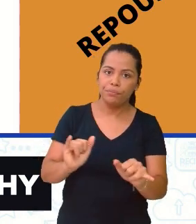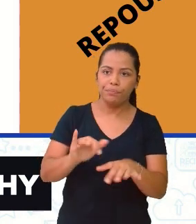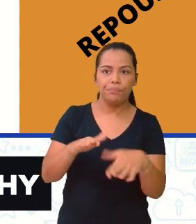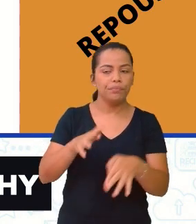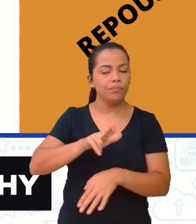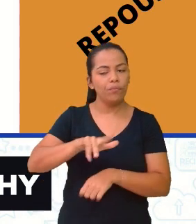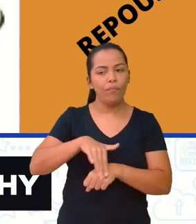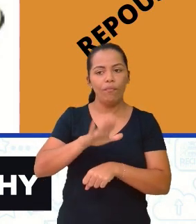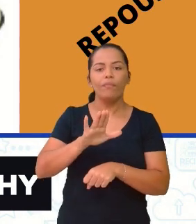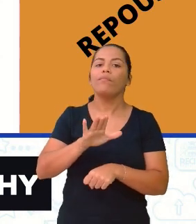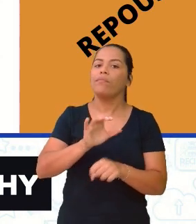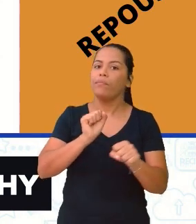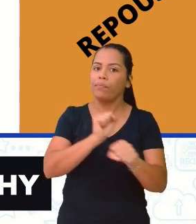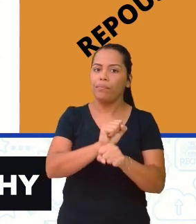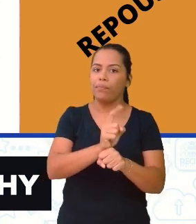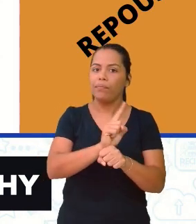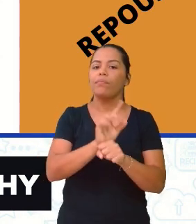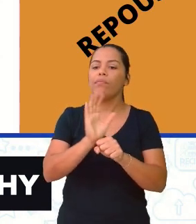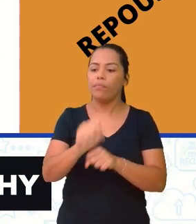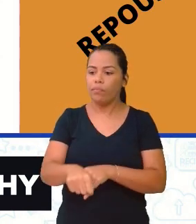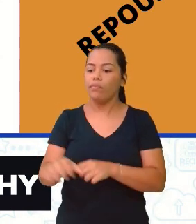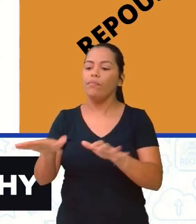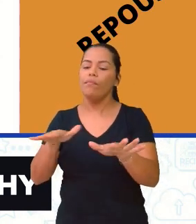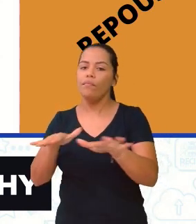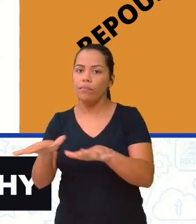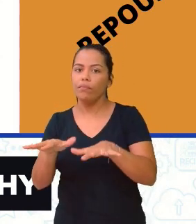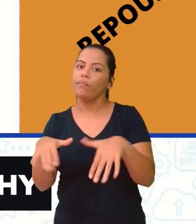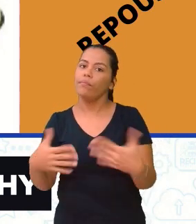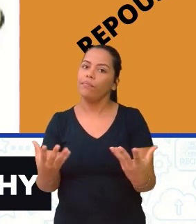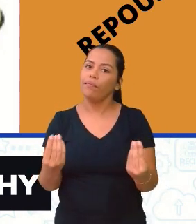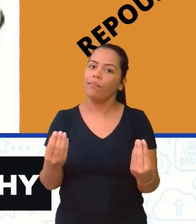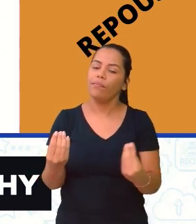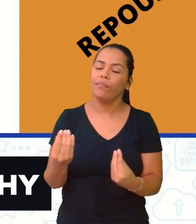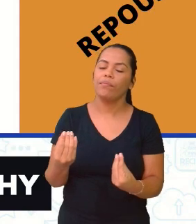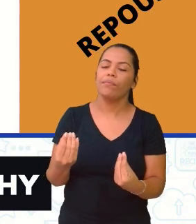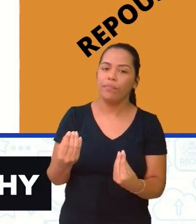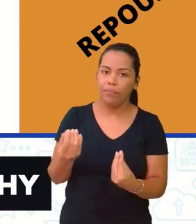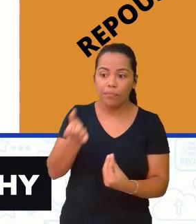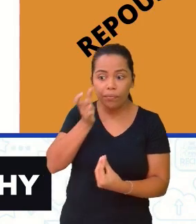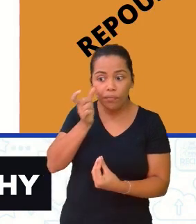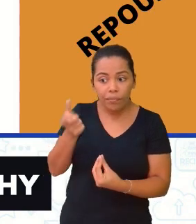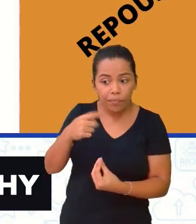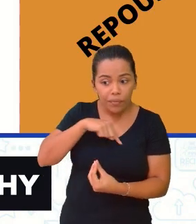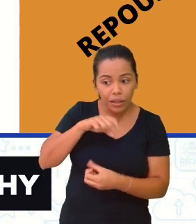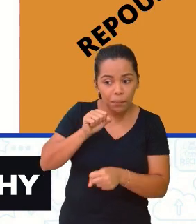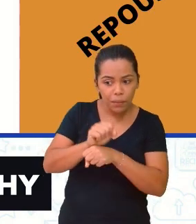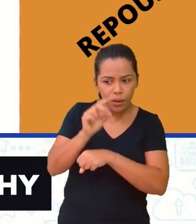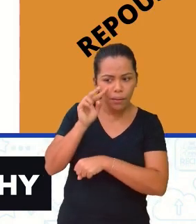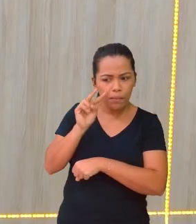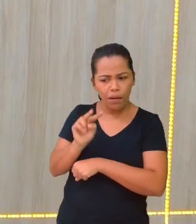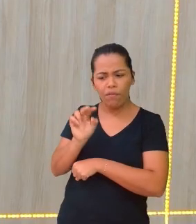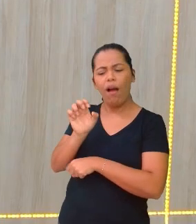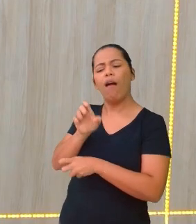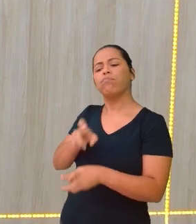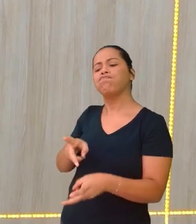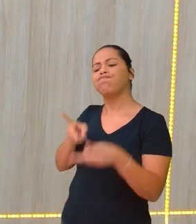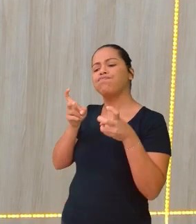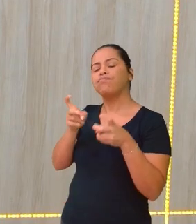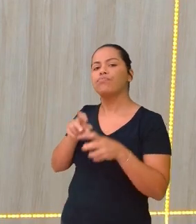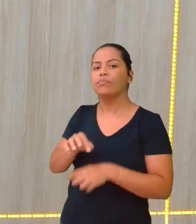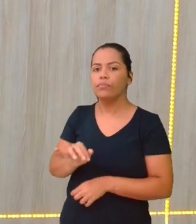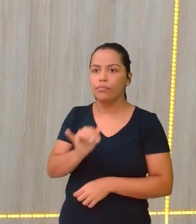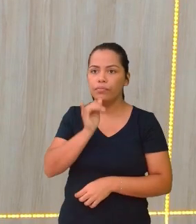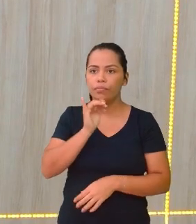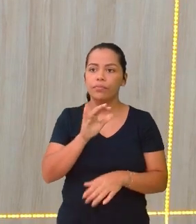não vai ser mais repouso e sim, ele está em movimento. Então, é bem interessante a gente parar um pouquinho para ver essa questão desses exemplos.